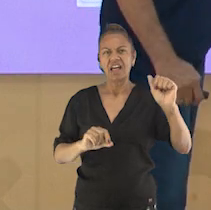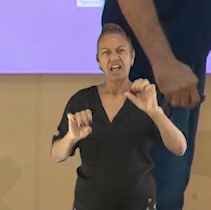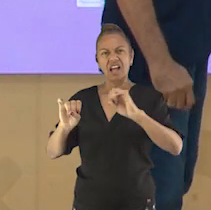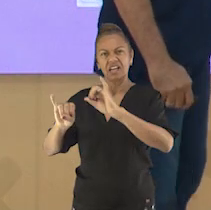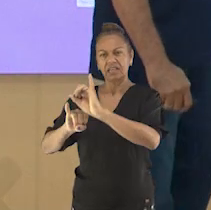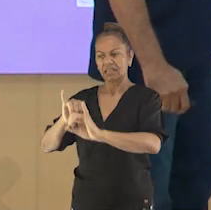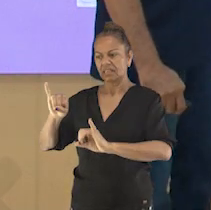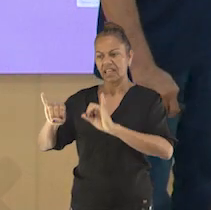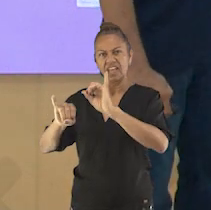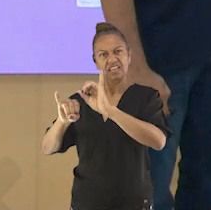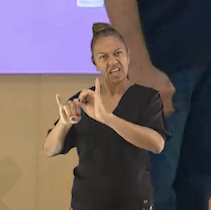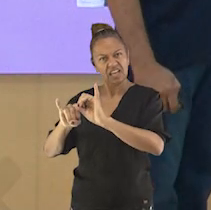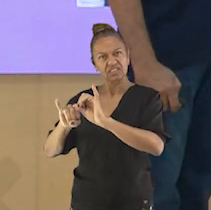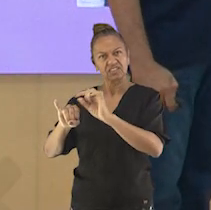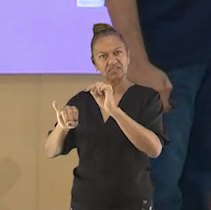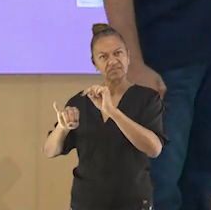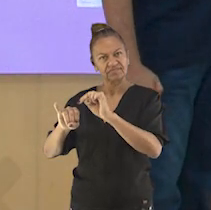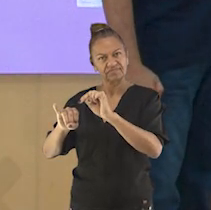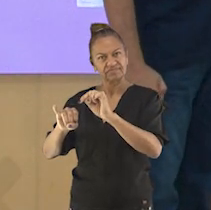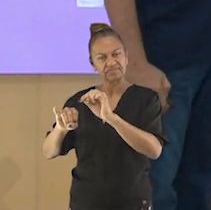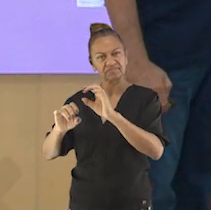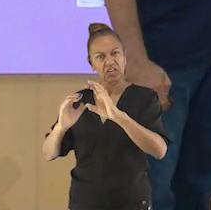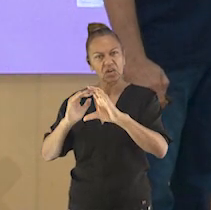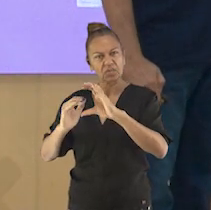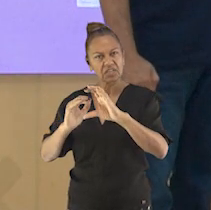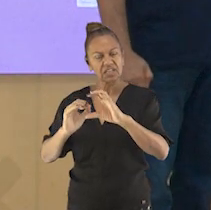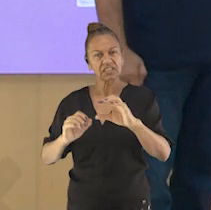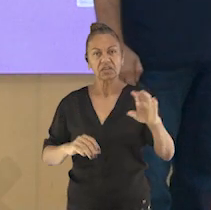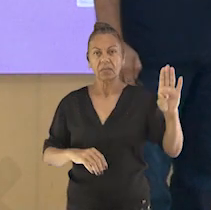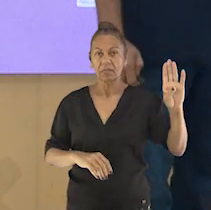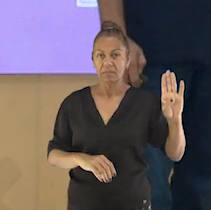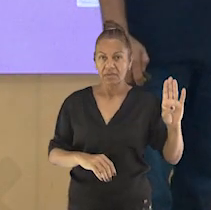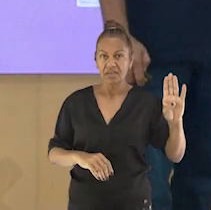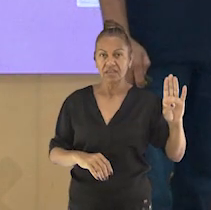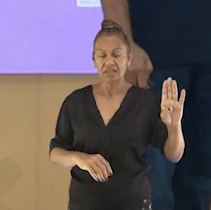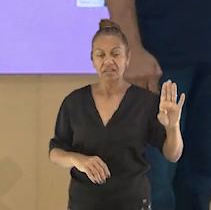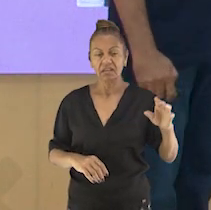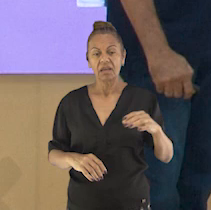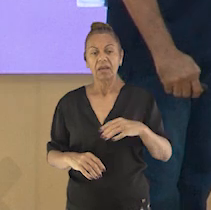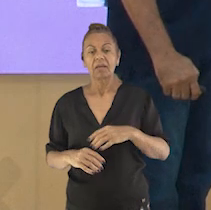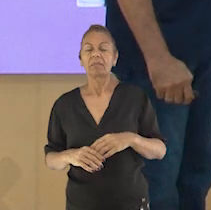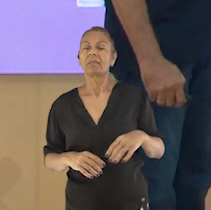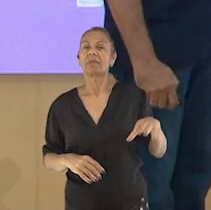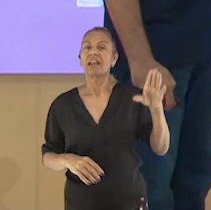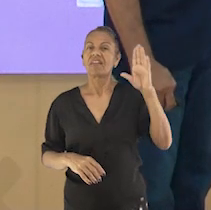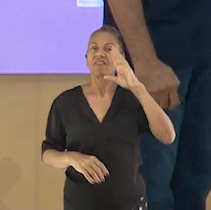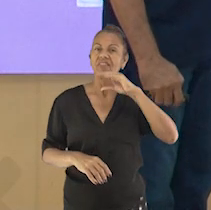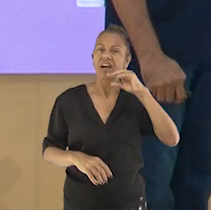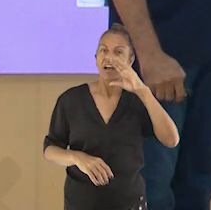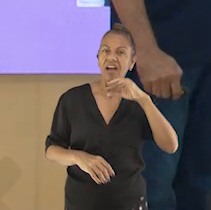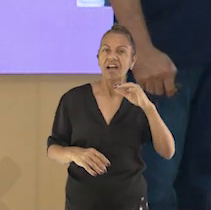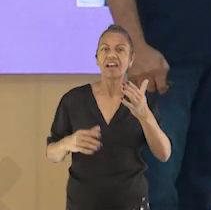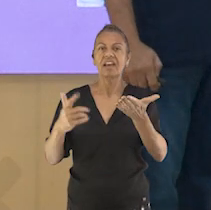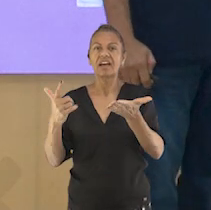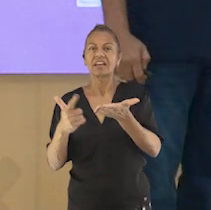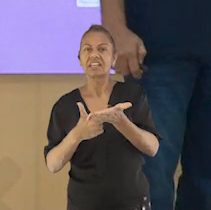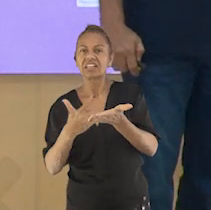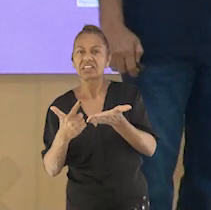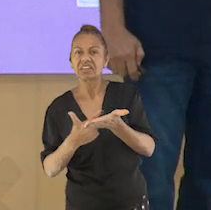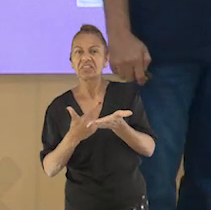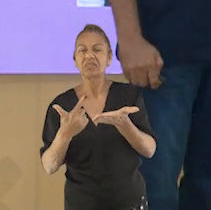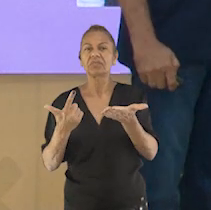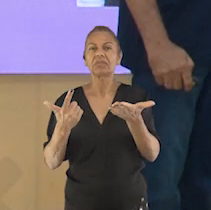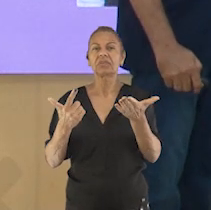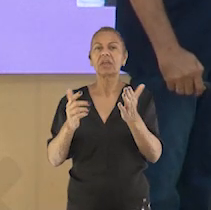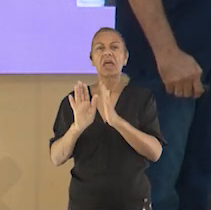Letra A É uma transmissão pela internet? É uma transmissão pela fala? É uma transmissão